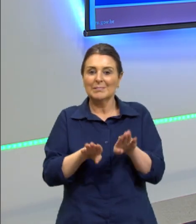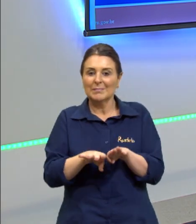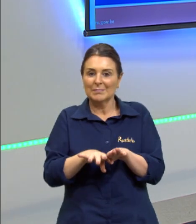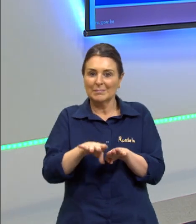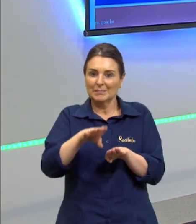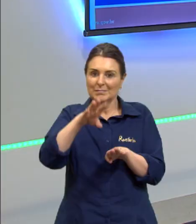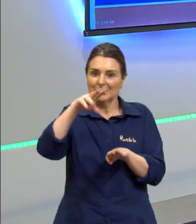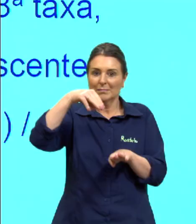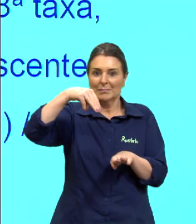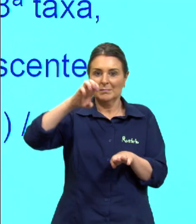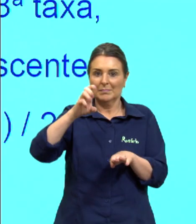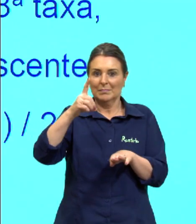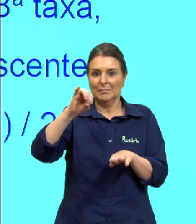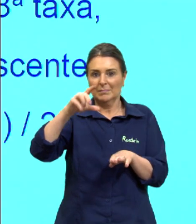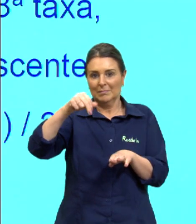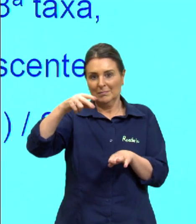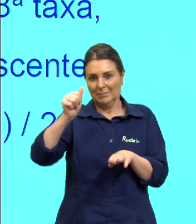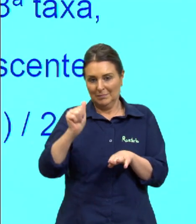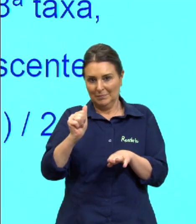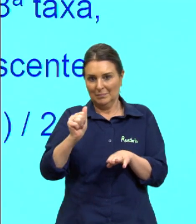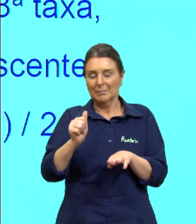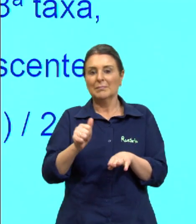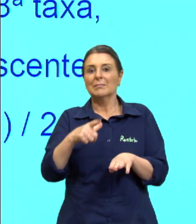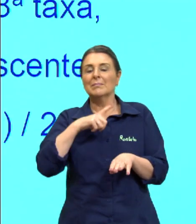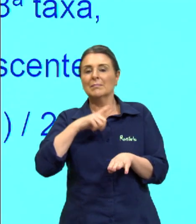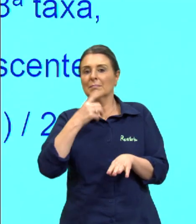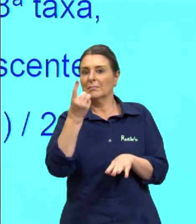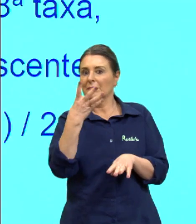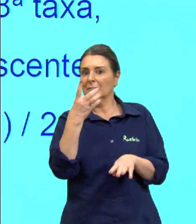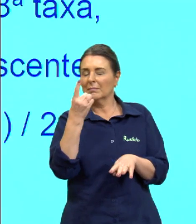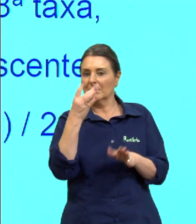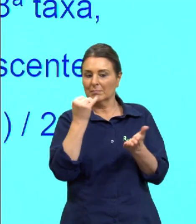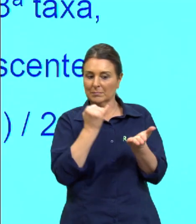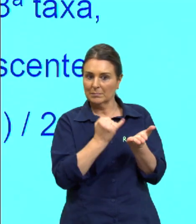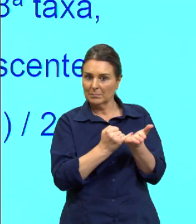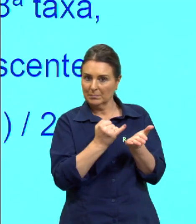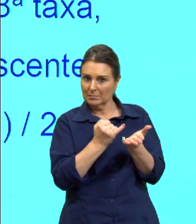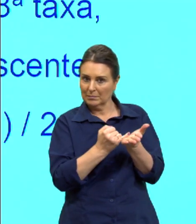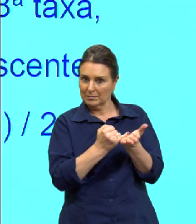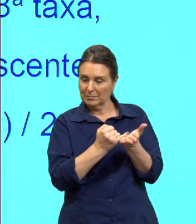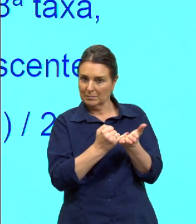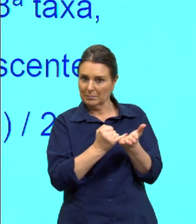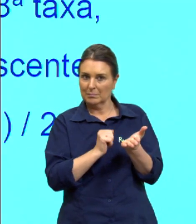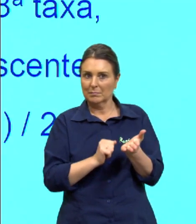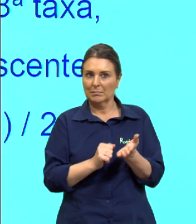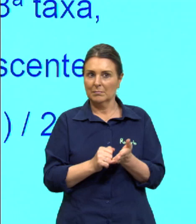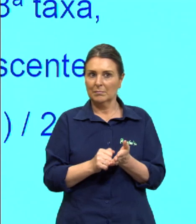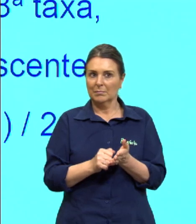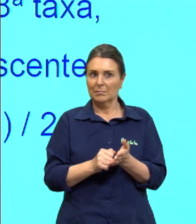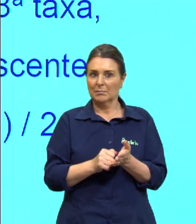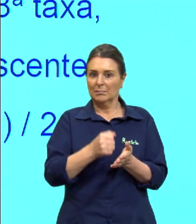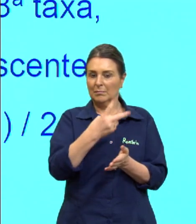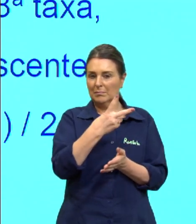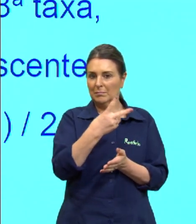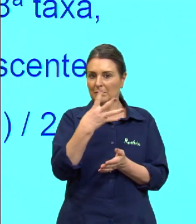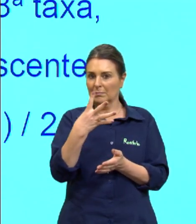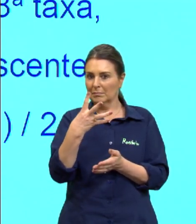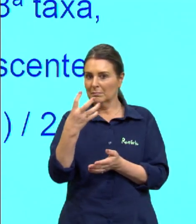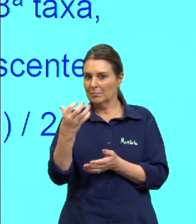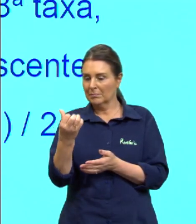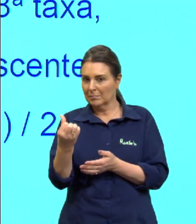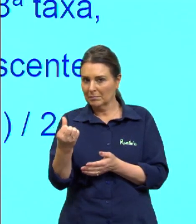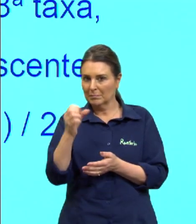no nosso caso, nós temos 14 taxas, certo? Então eu tenho aqui duas, quatro,